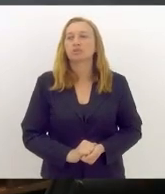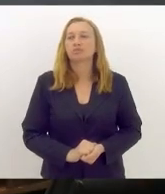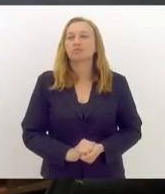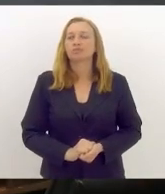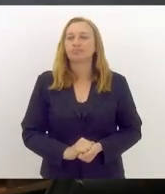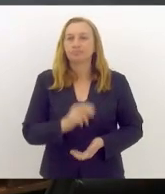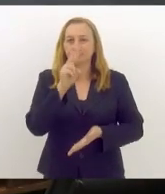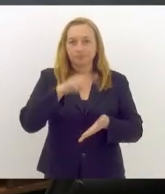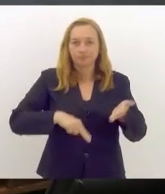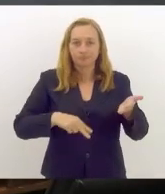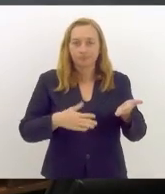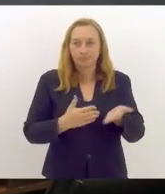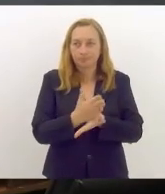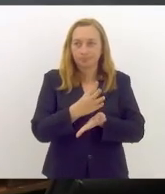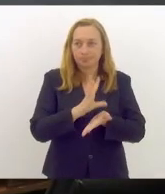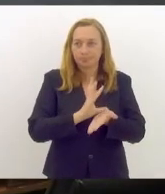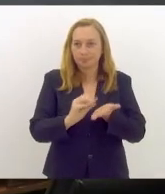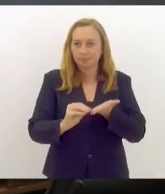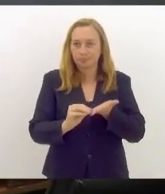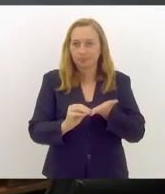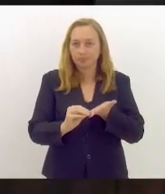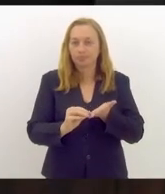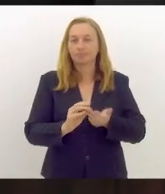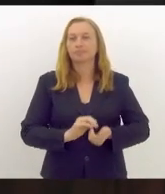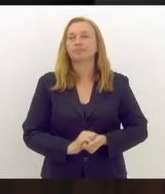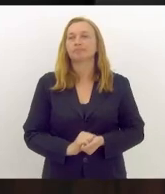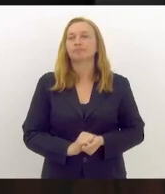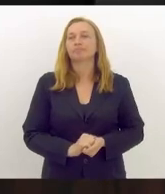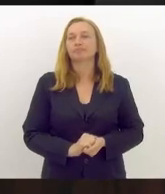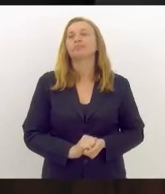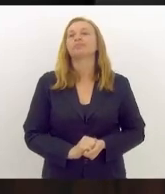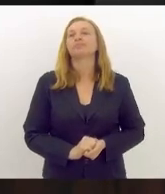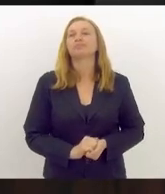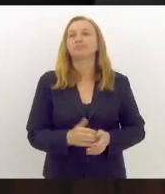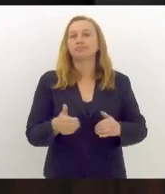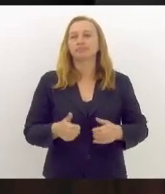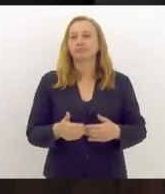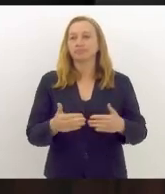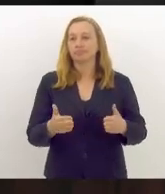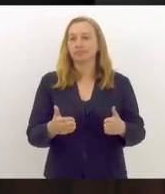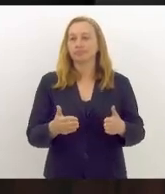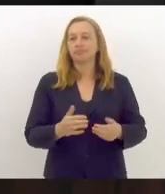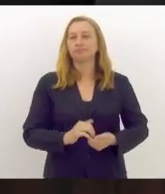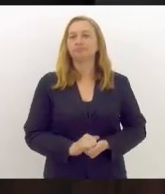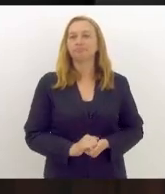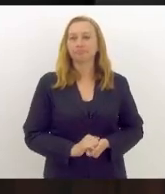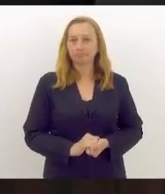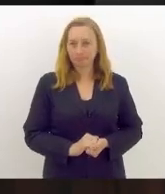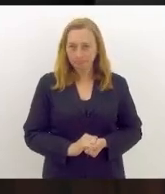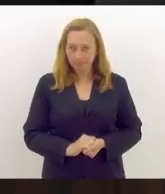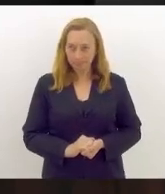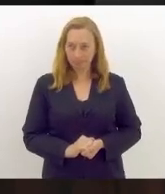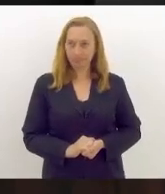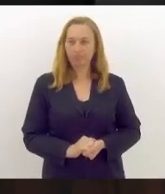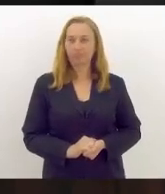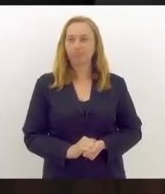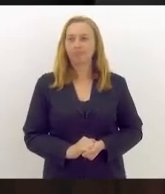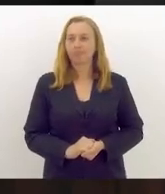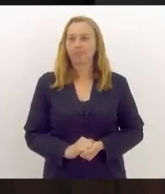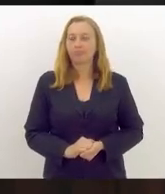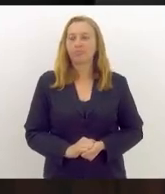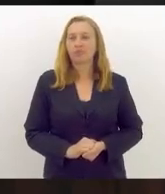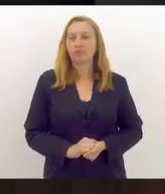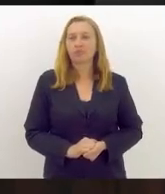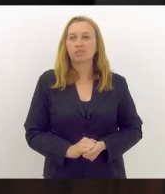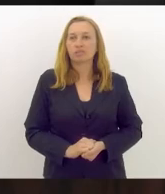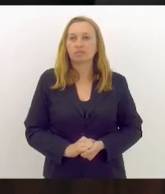Lida e aprovada a ata, passa-se ao expediente inicial. O próximo orador